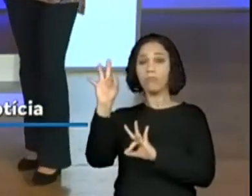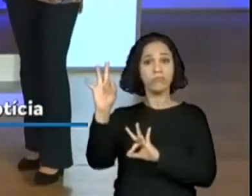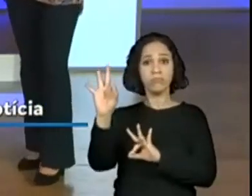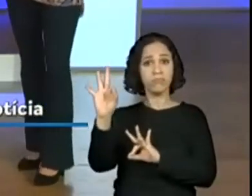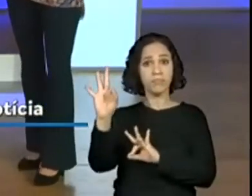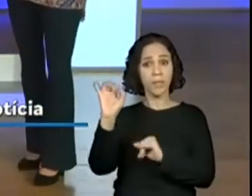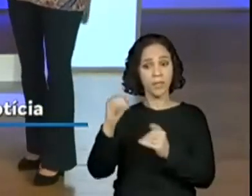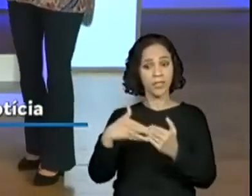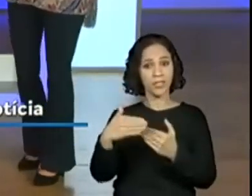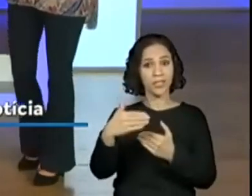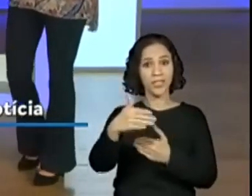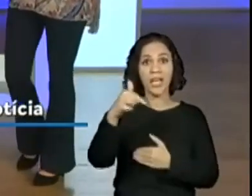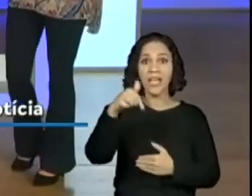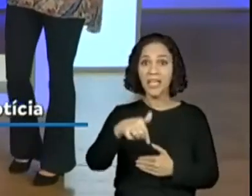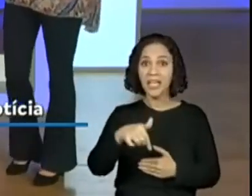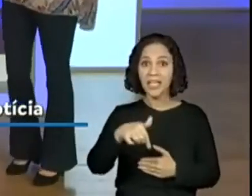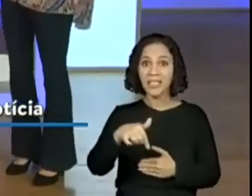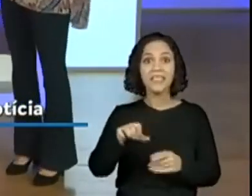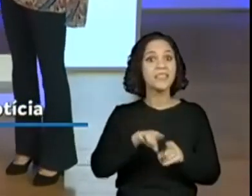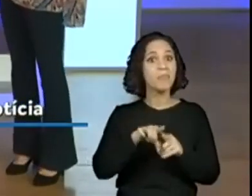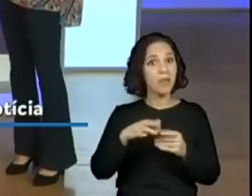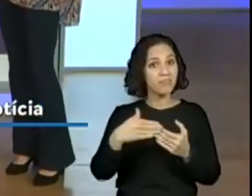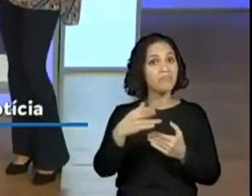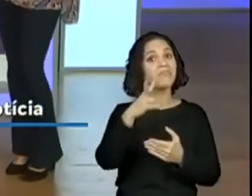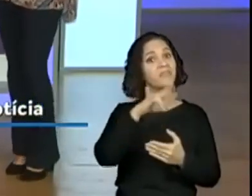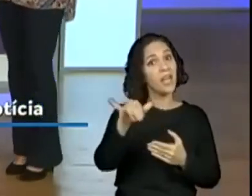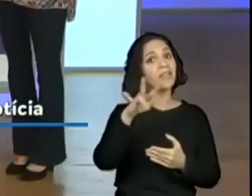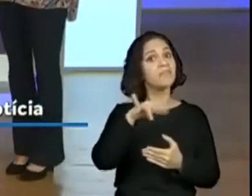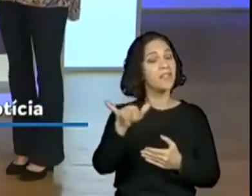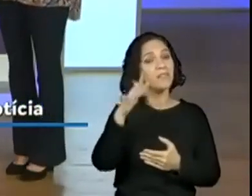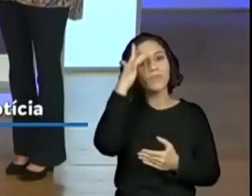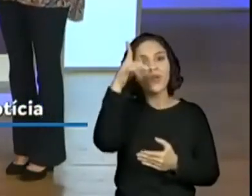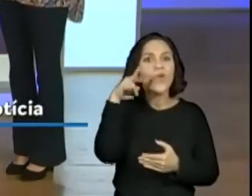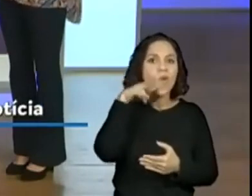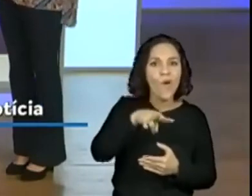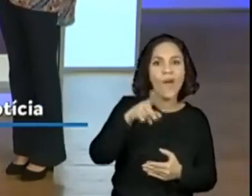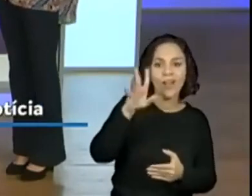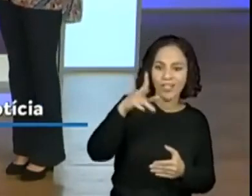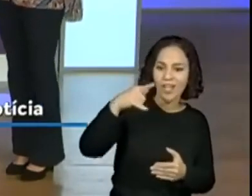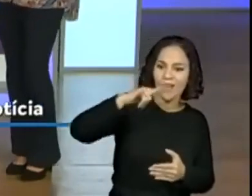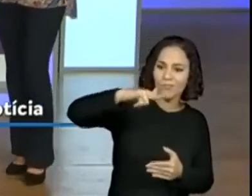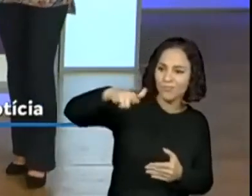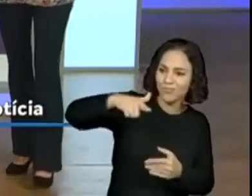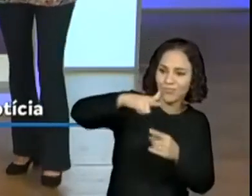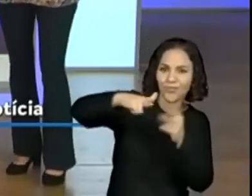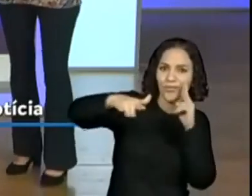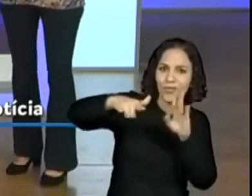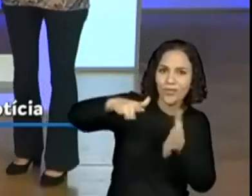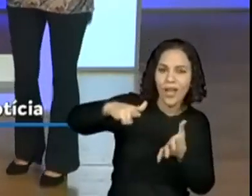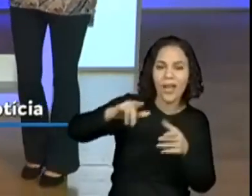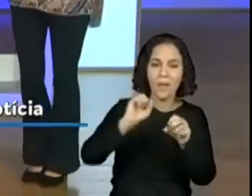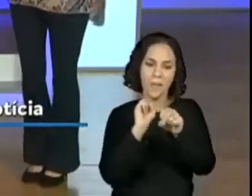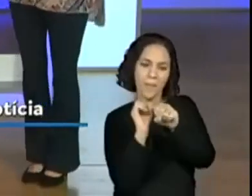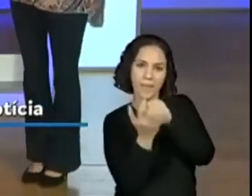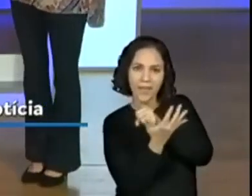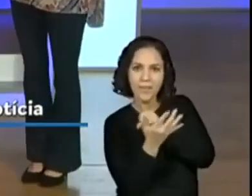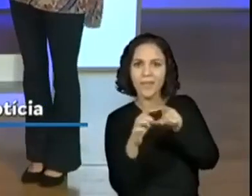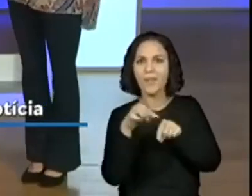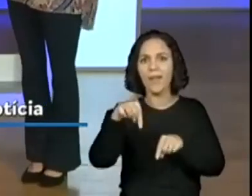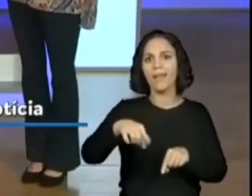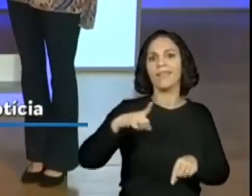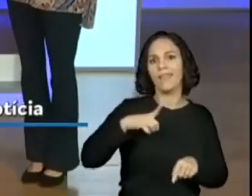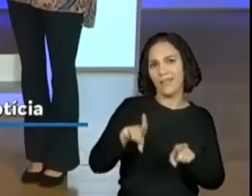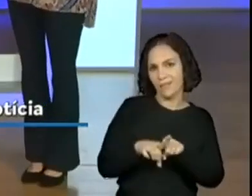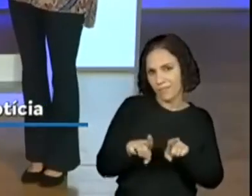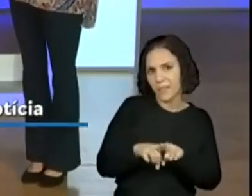realidade que nós É uma realidade que o mundo todo viveu, não é verdade? Estamos vivendo, na verdade, ainda. Sim. E